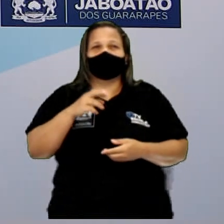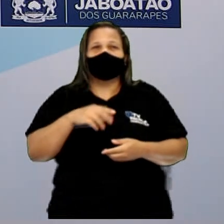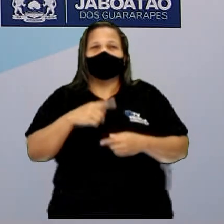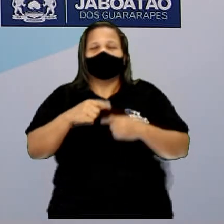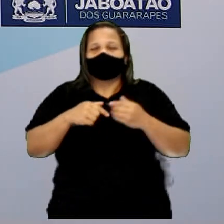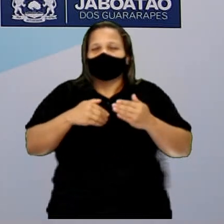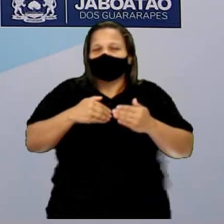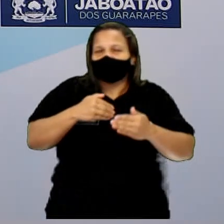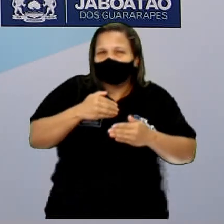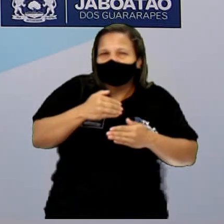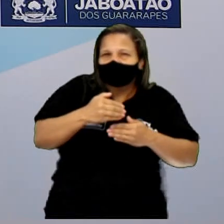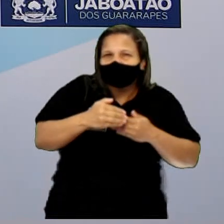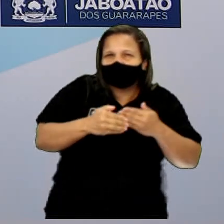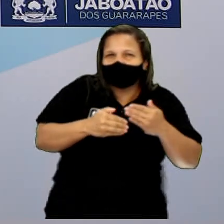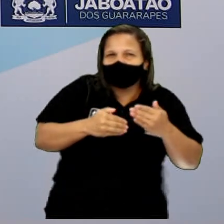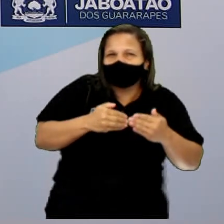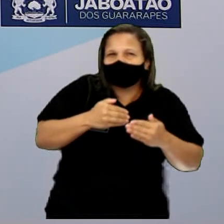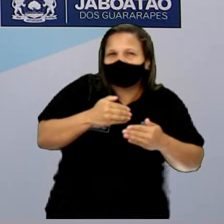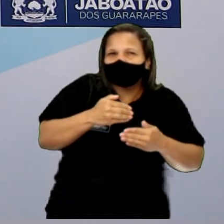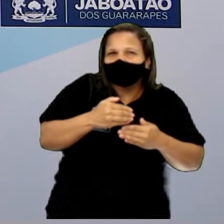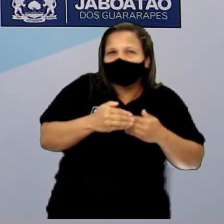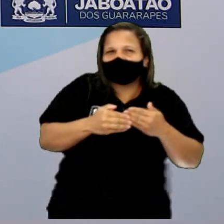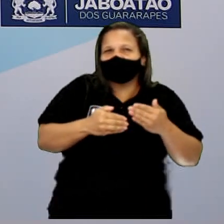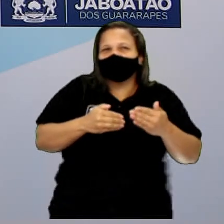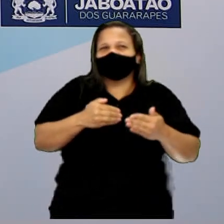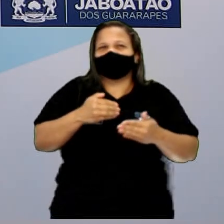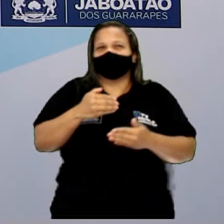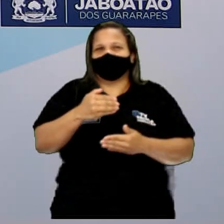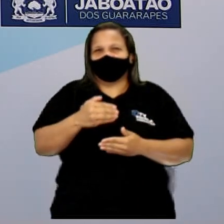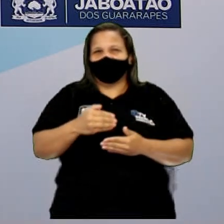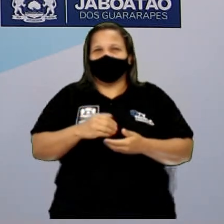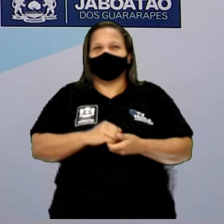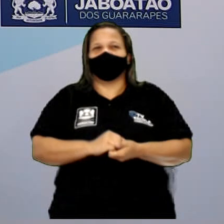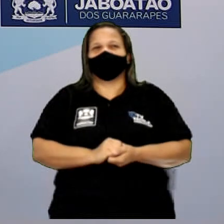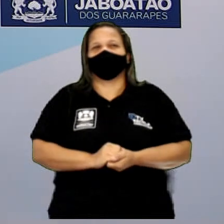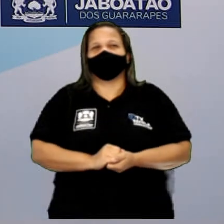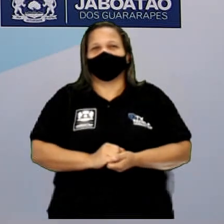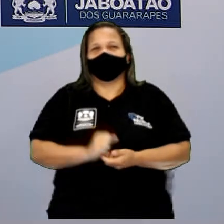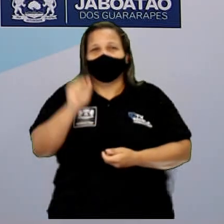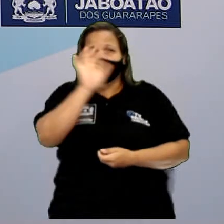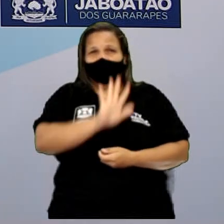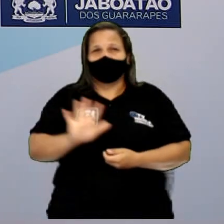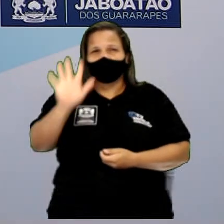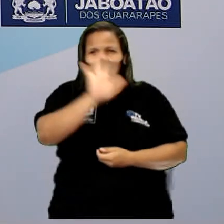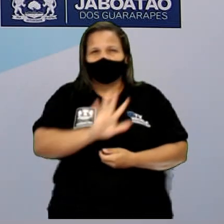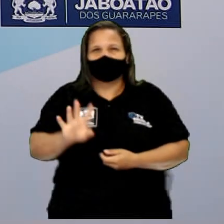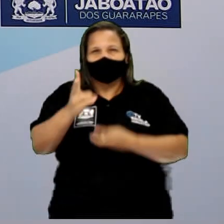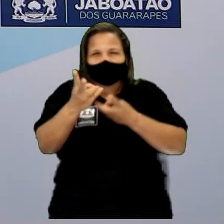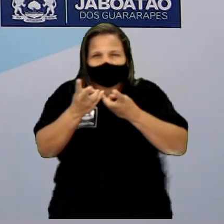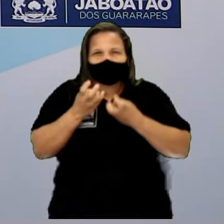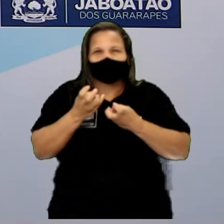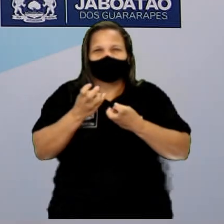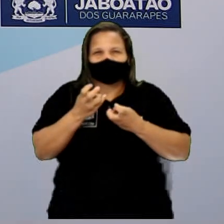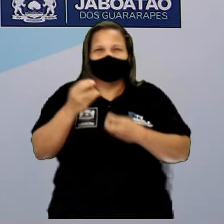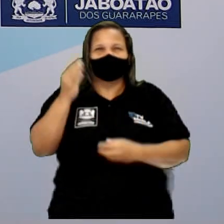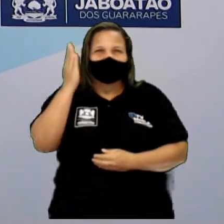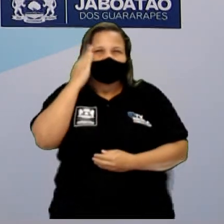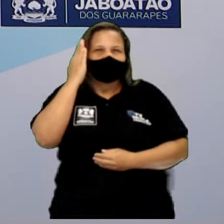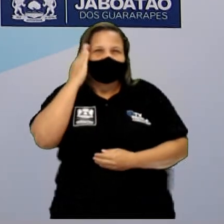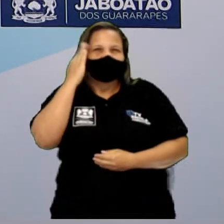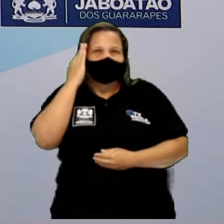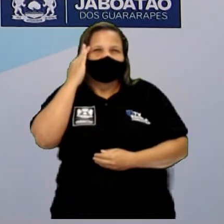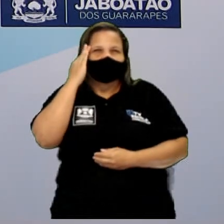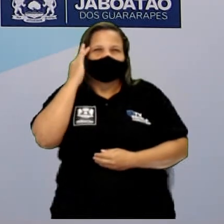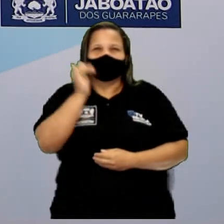devagar por conta dessa resistência. A imagem aqui, ela é perfeita para exemplificar isso aí.